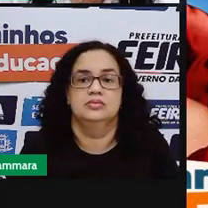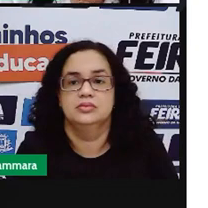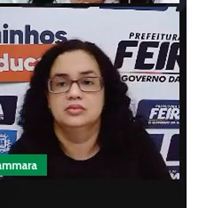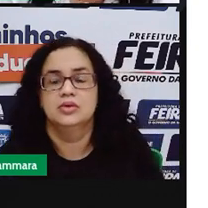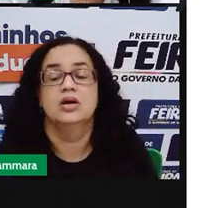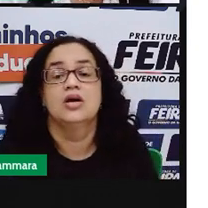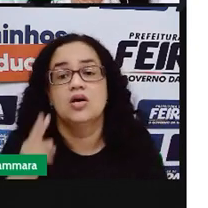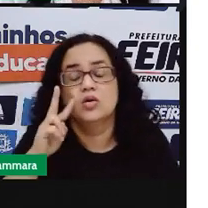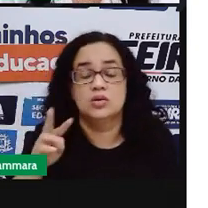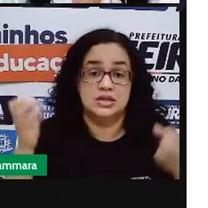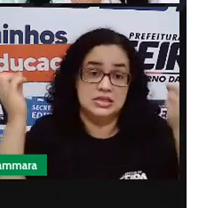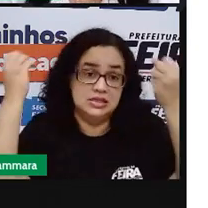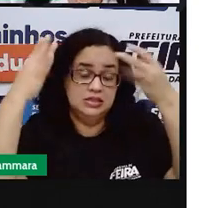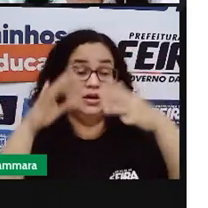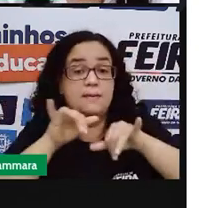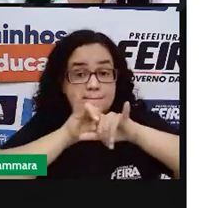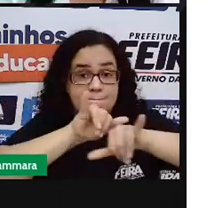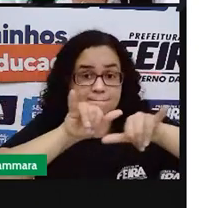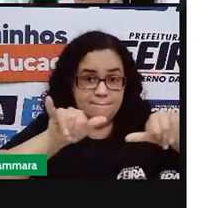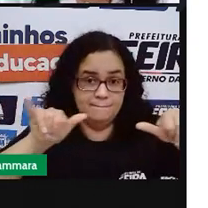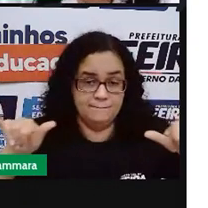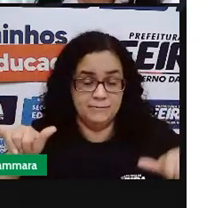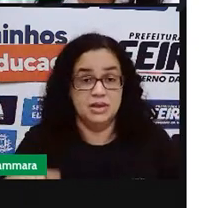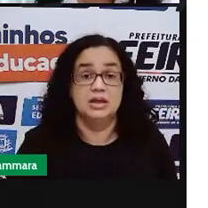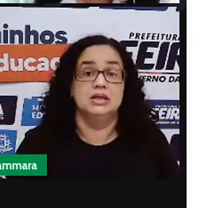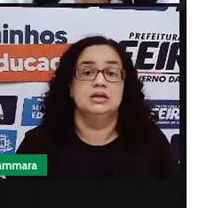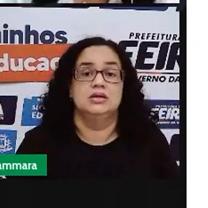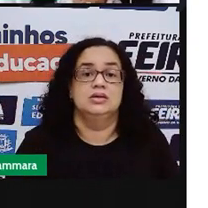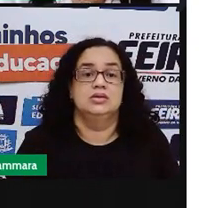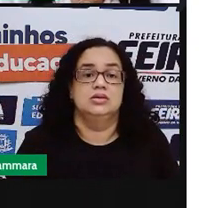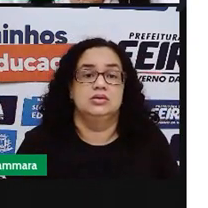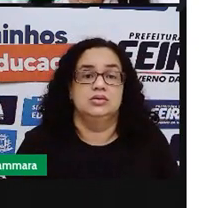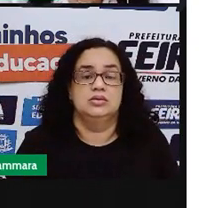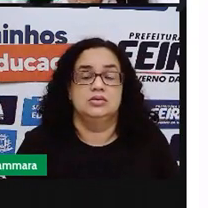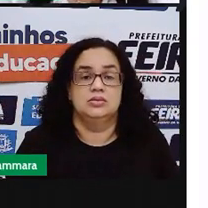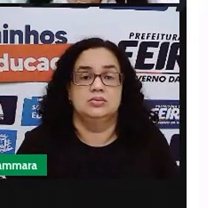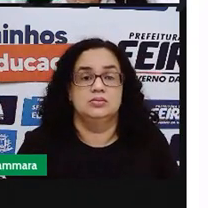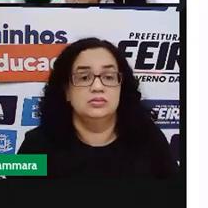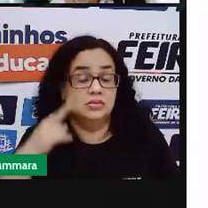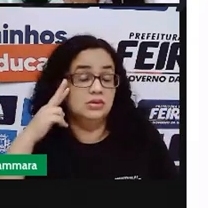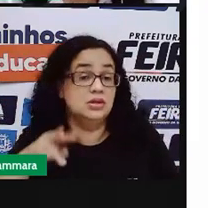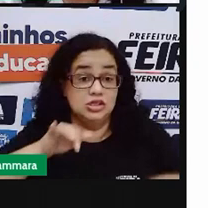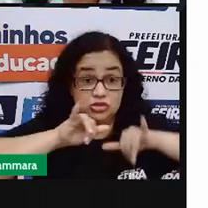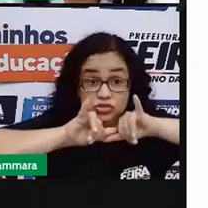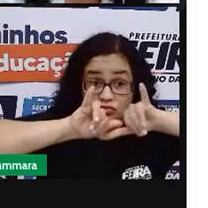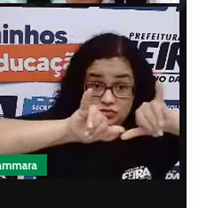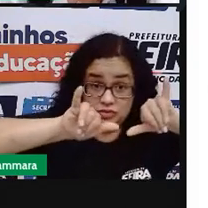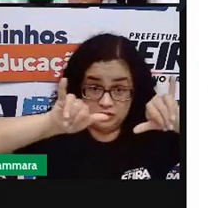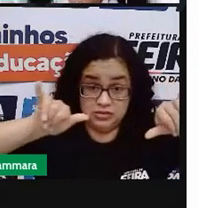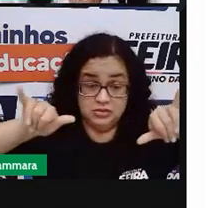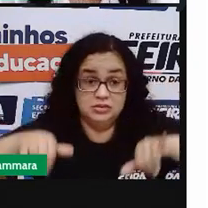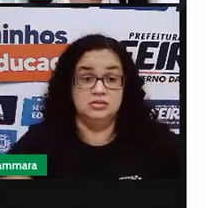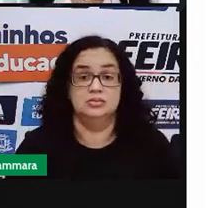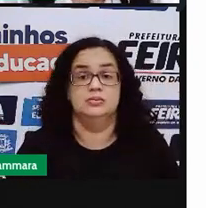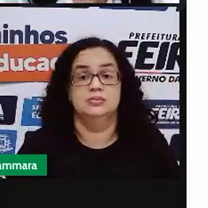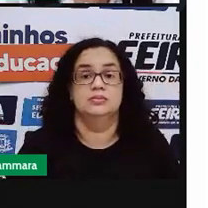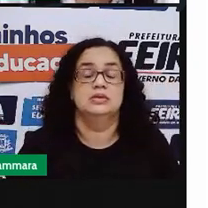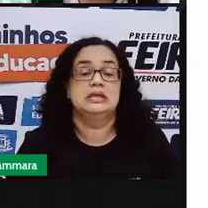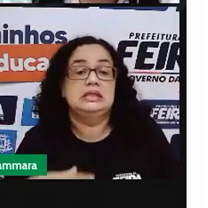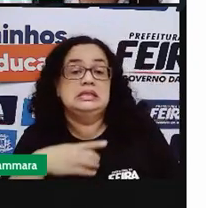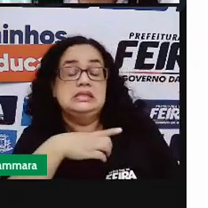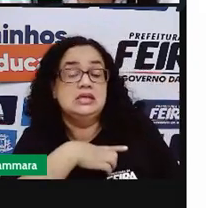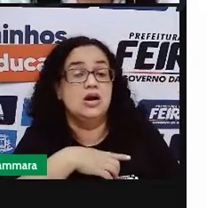Quando a gente fala de publicidade e propaganda, a divulgação disso, a